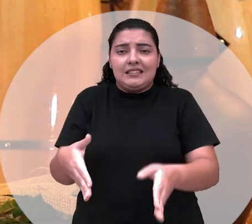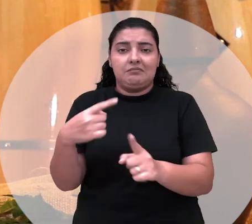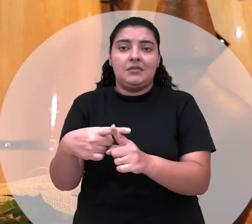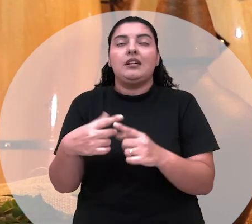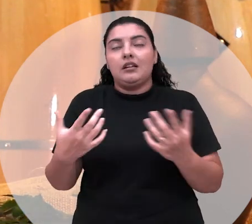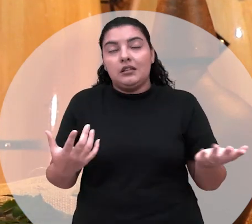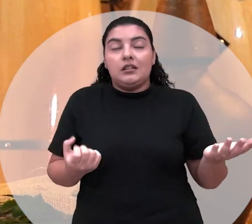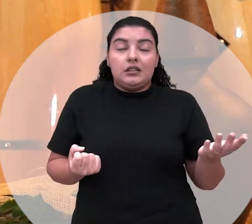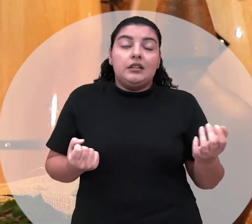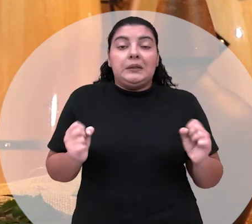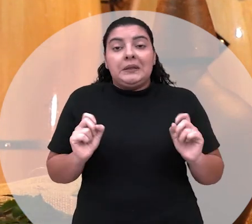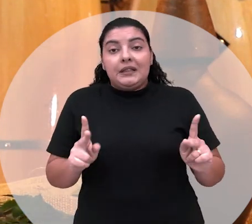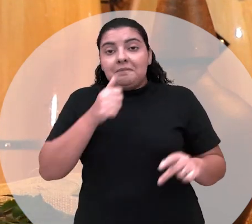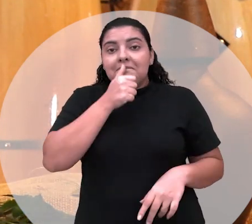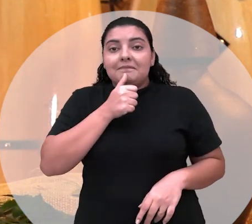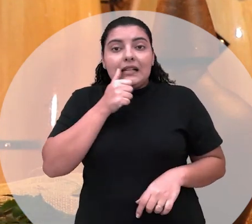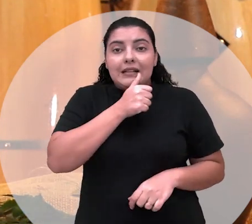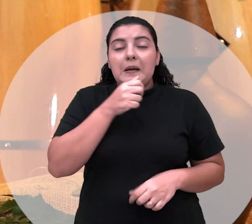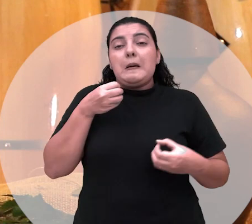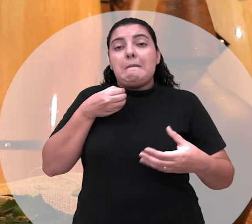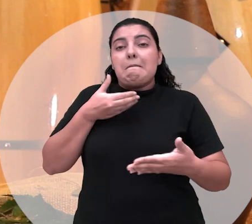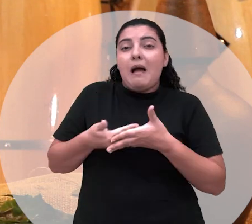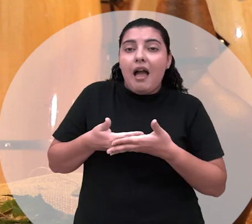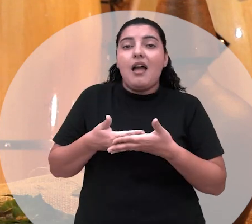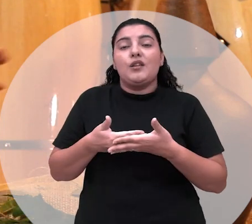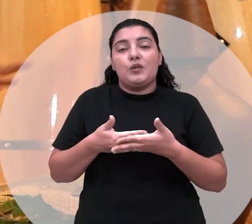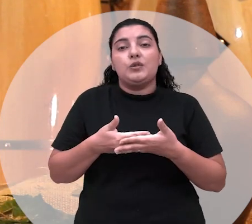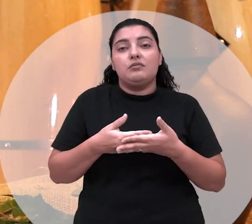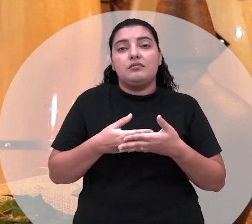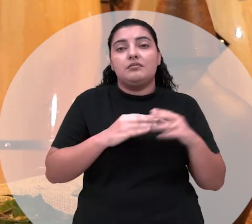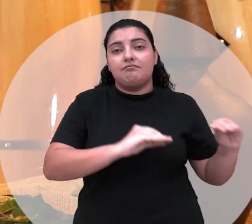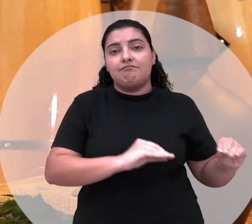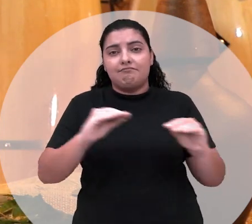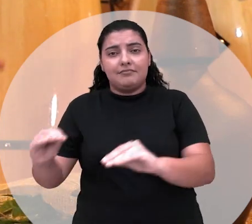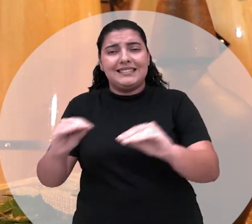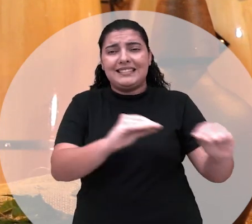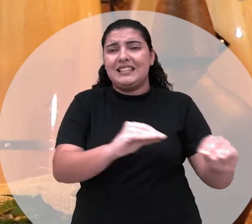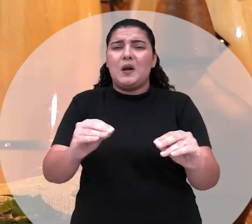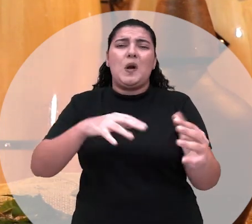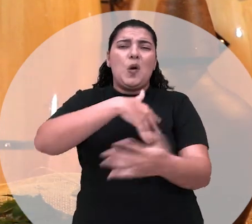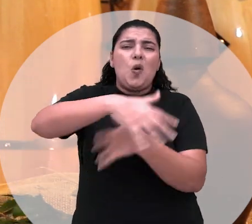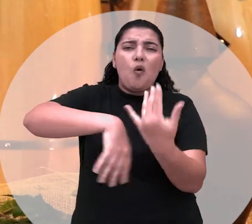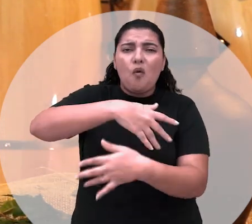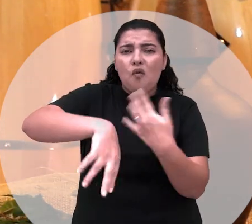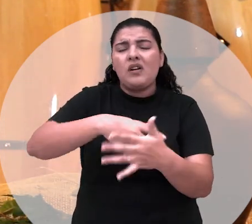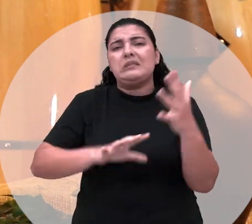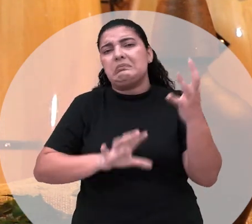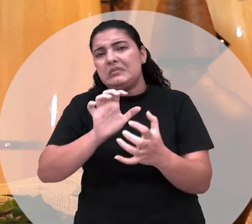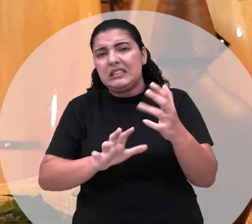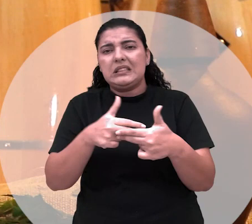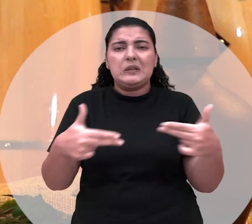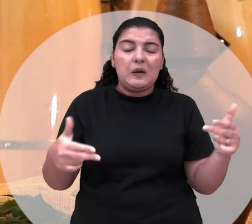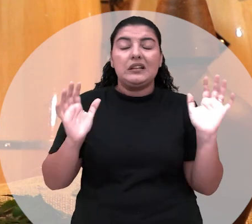gente, lá, quando já tava perto meus filhos de santo, virou toda aquela confusão, toda aquela nossa briga de carregar